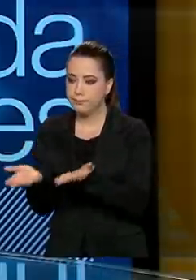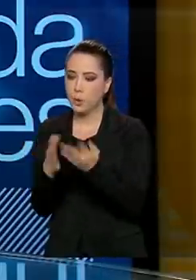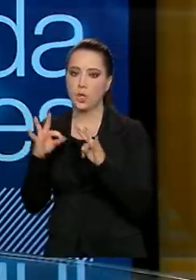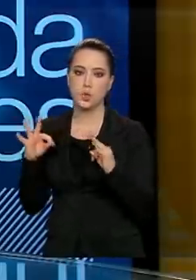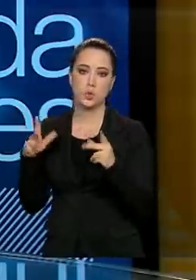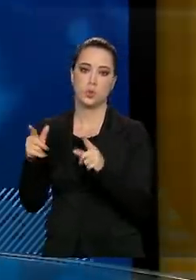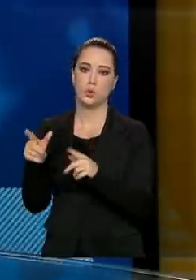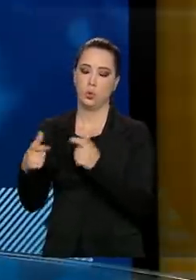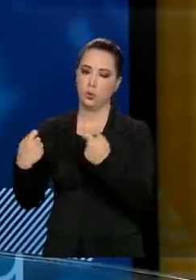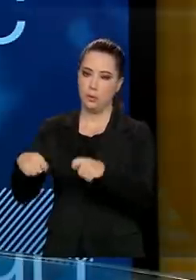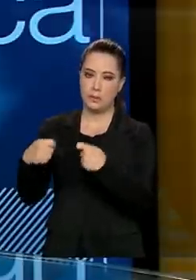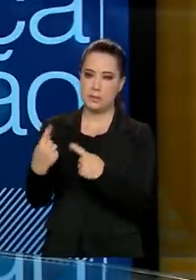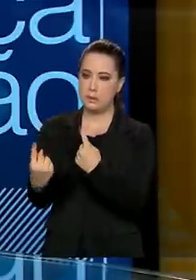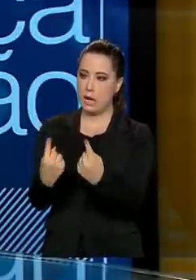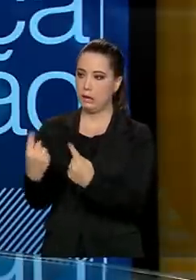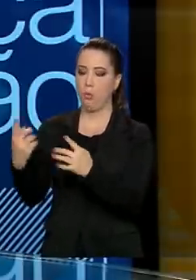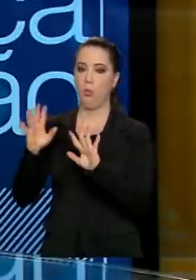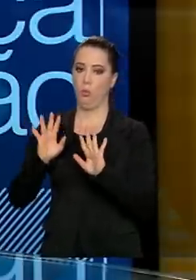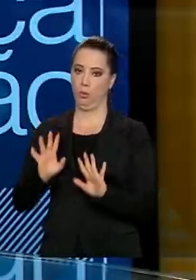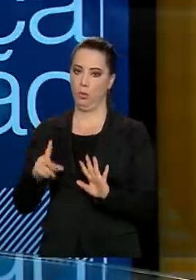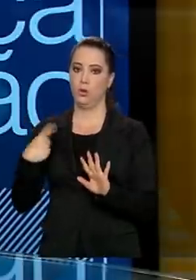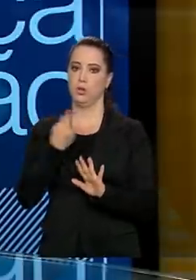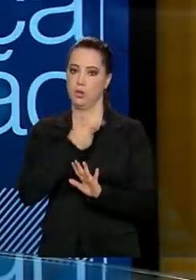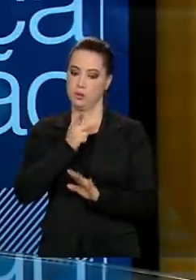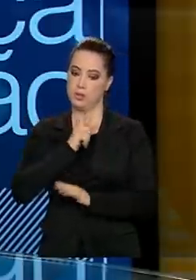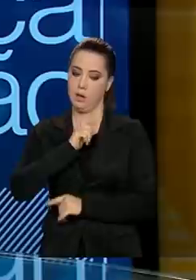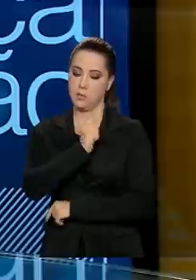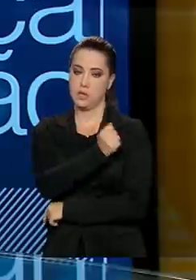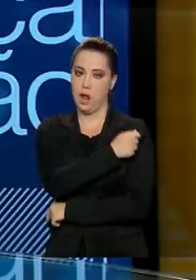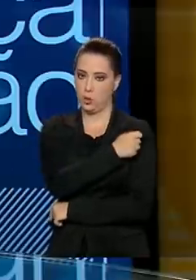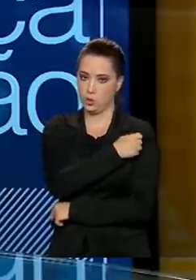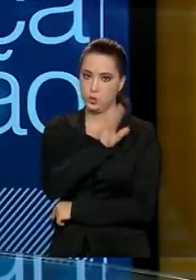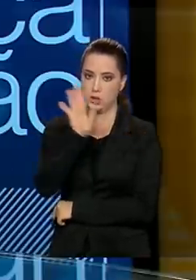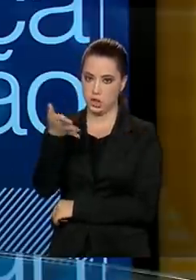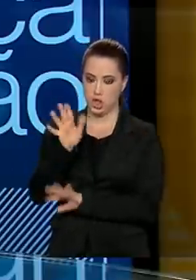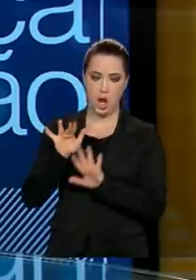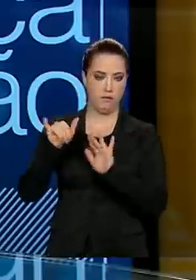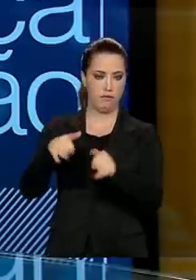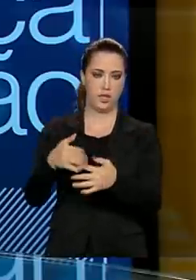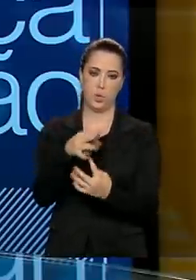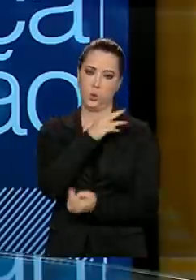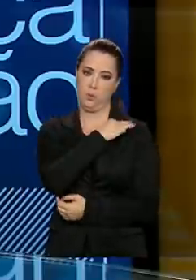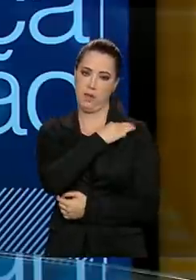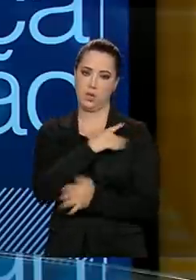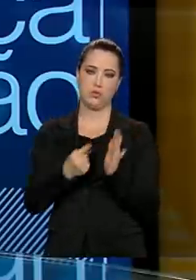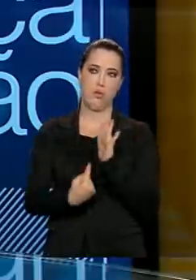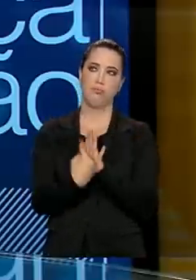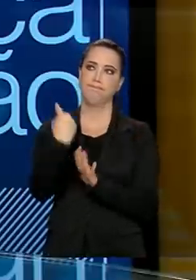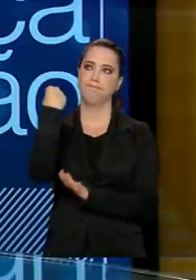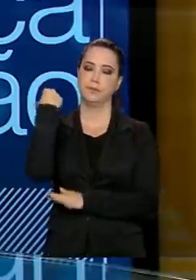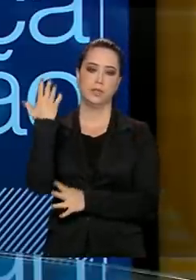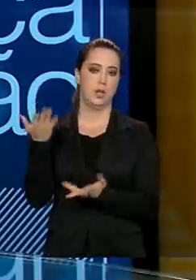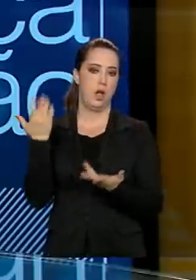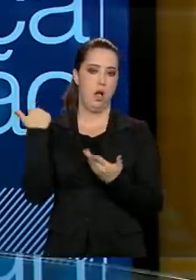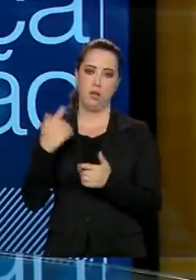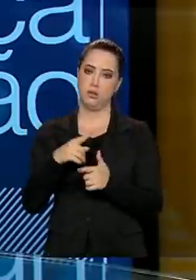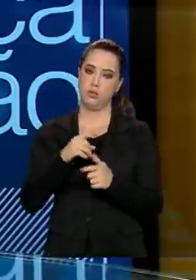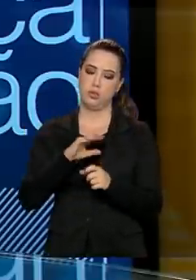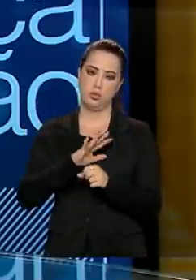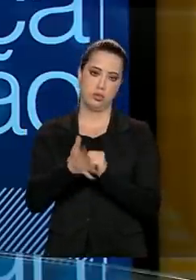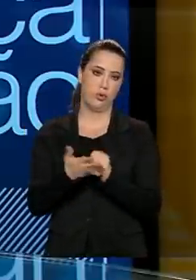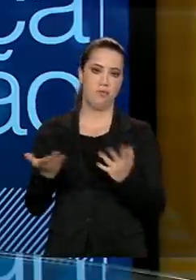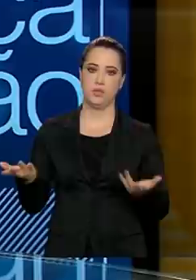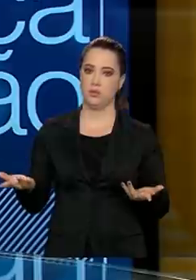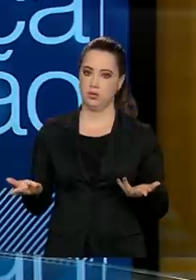necessidades das pessoas. Nós temos alunos que terminaram o ensino médio antes da pandemia. Eu não posso